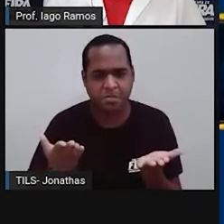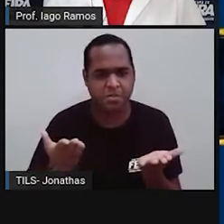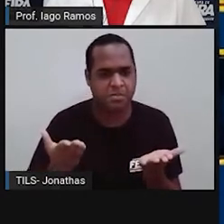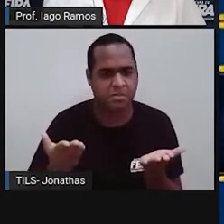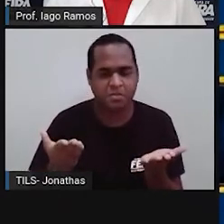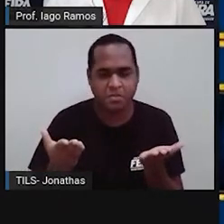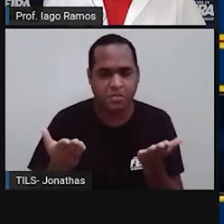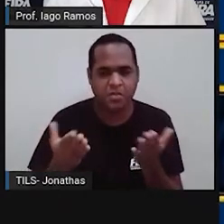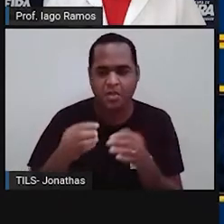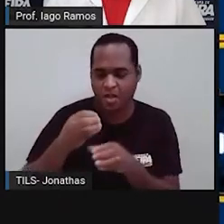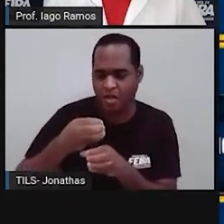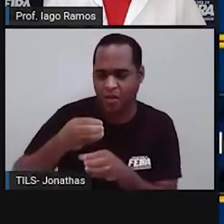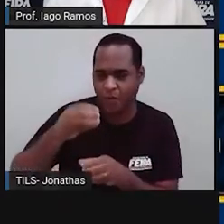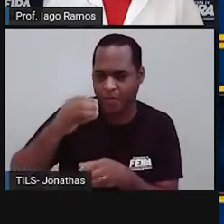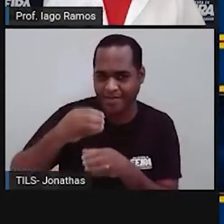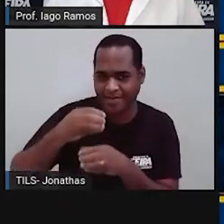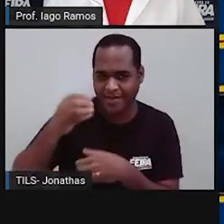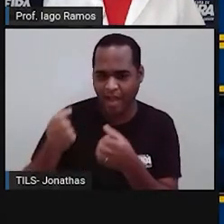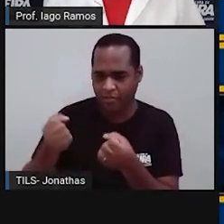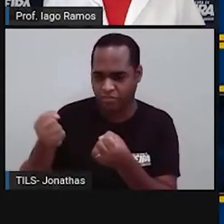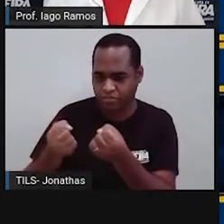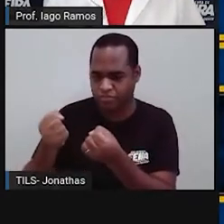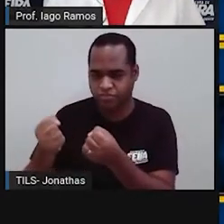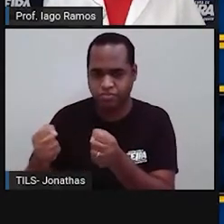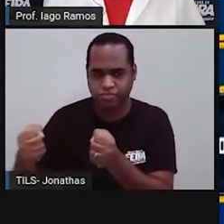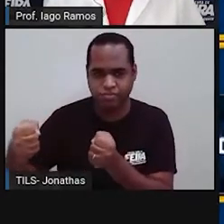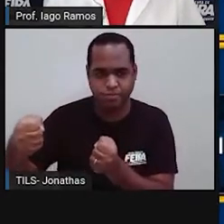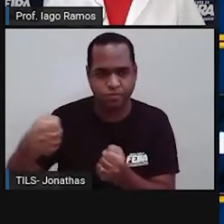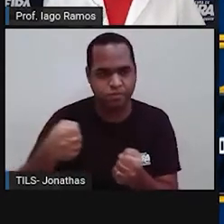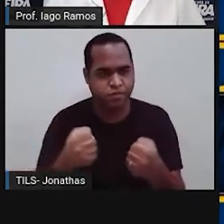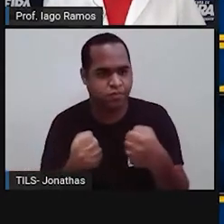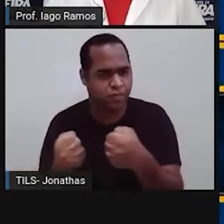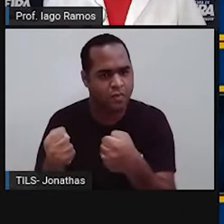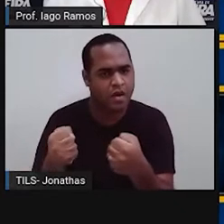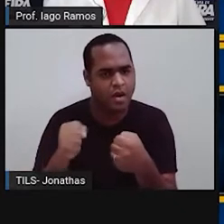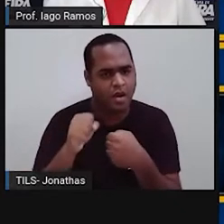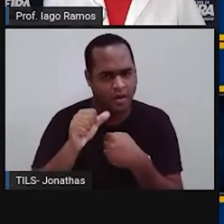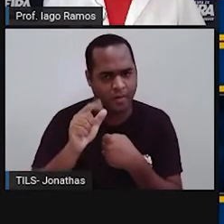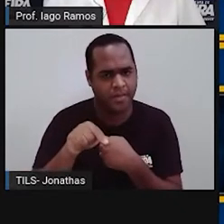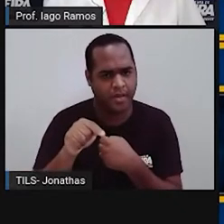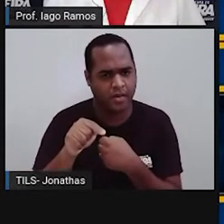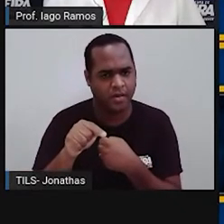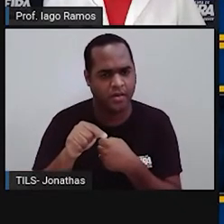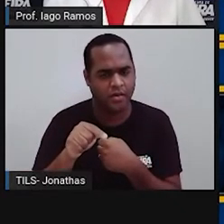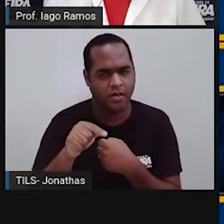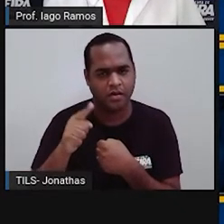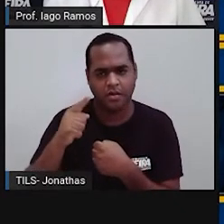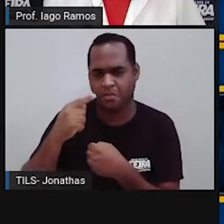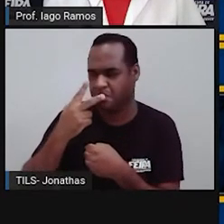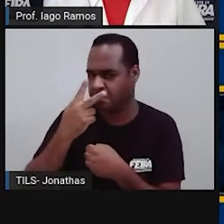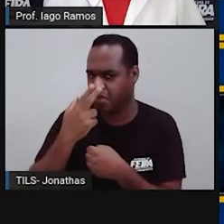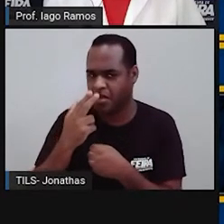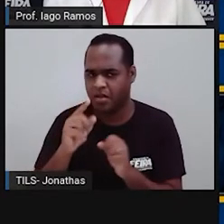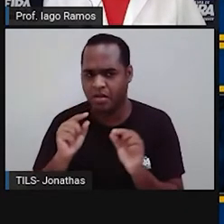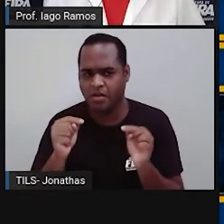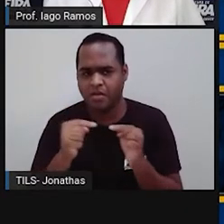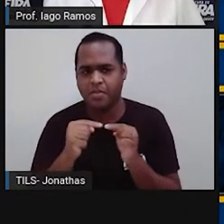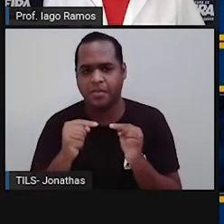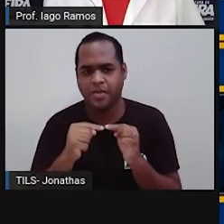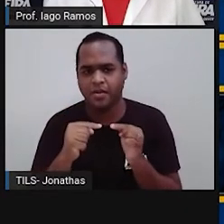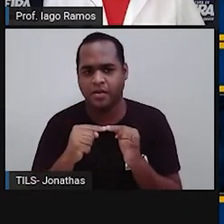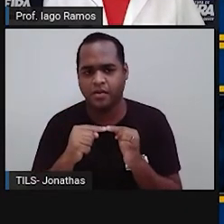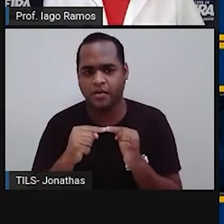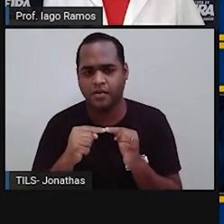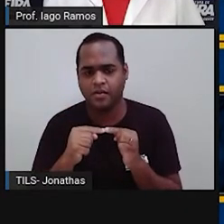Um cone de trânsito? Não, o nome já está dizendo cone de trânsito. Então, me parece que um cilindro, né? Um